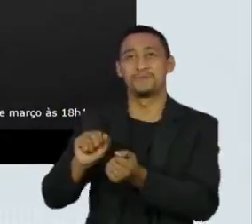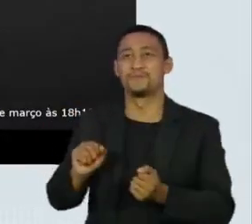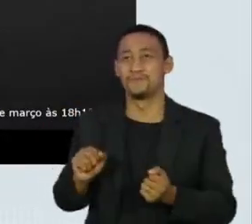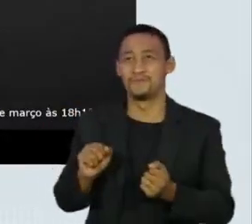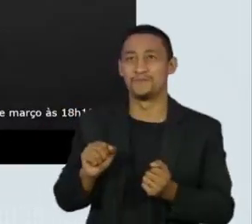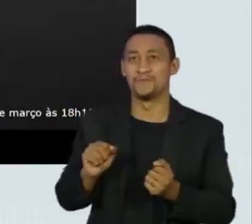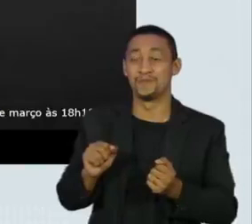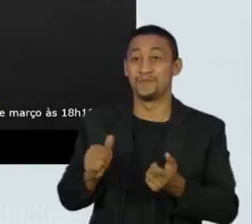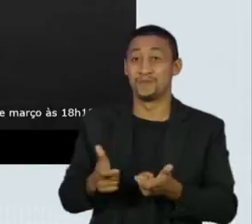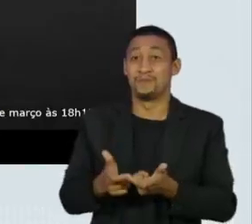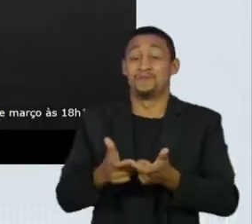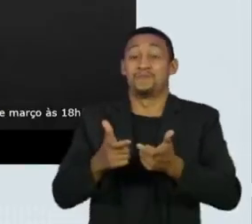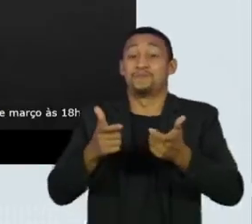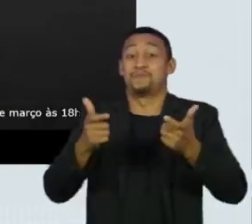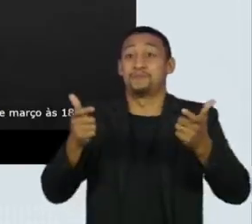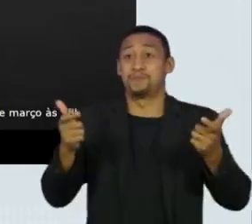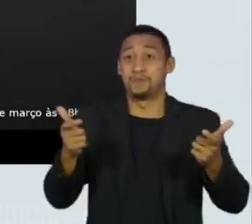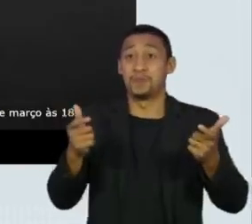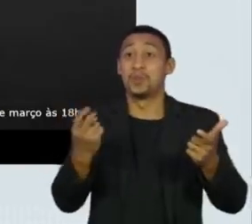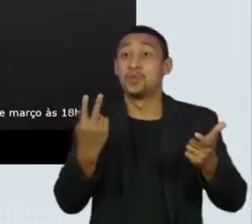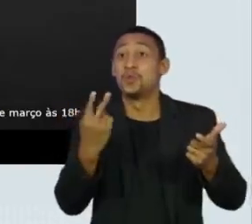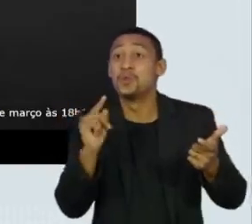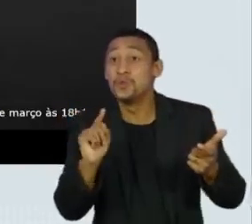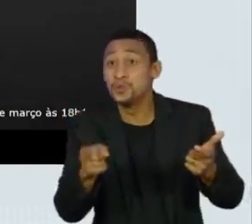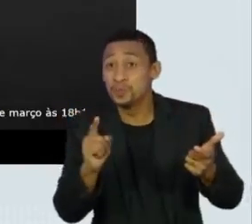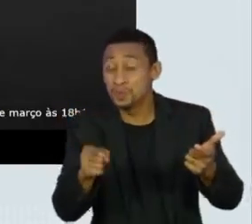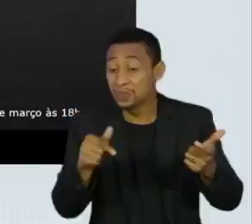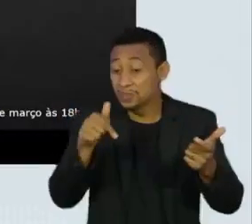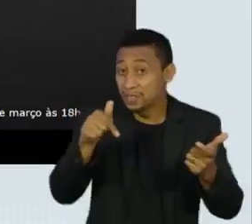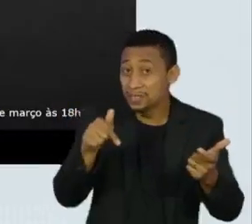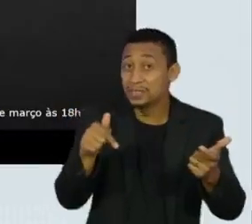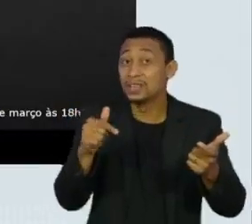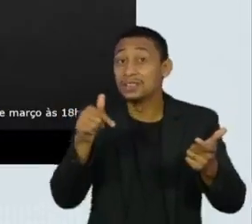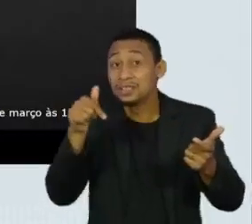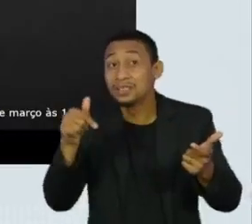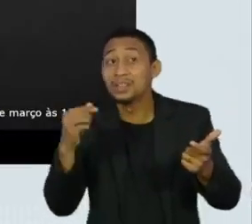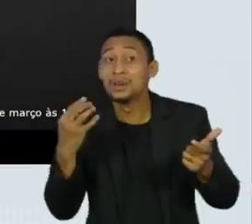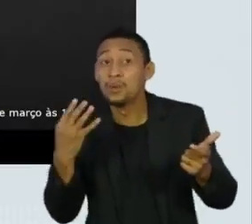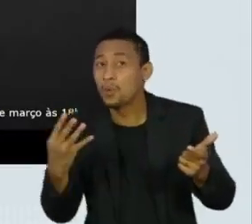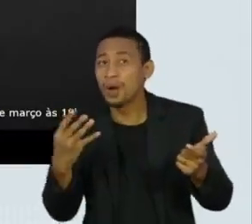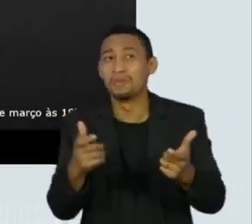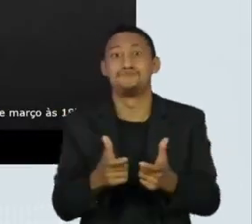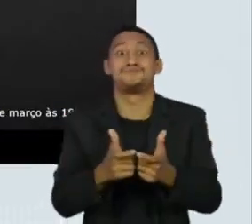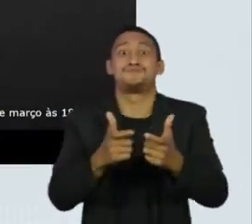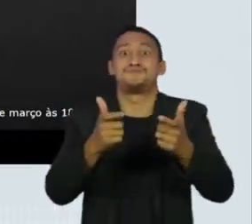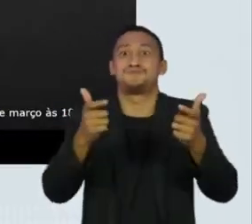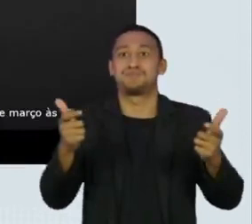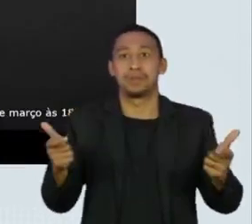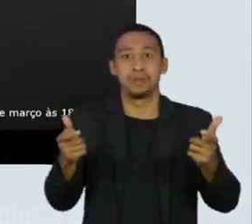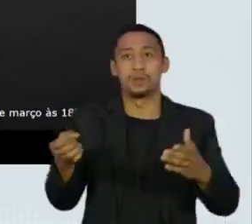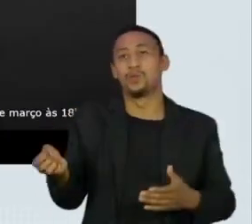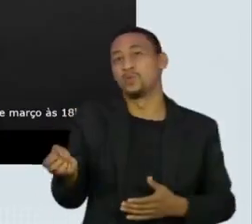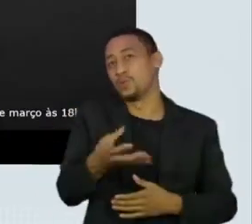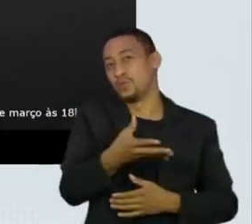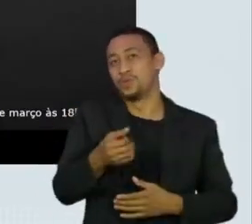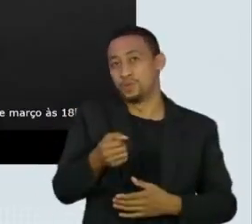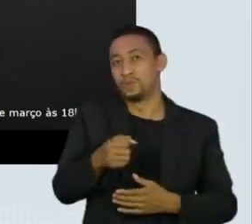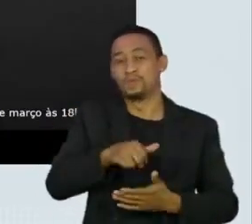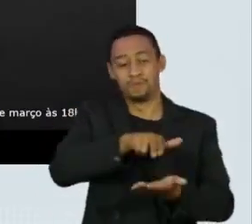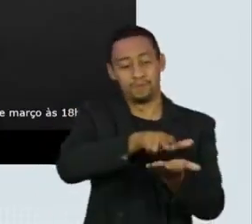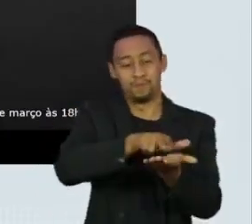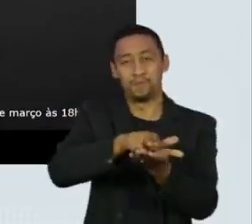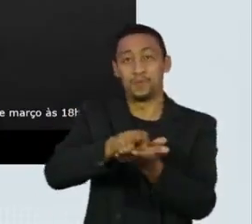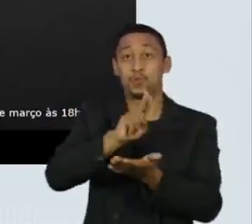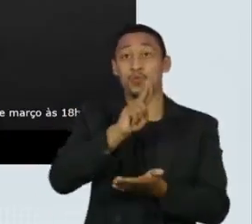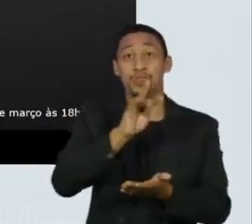aumento de 2.774 pacientes admitidos nas UTIs.